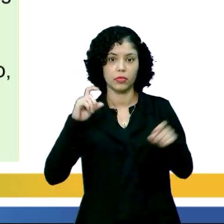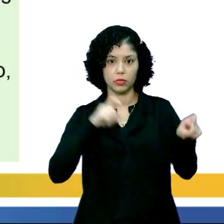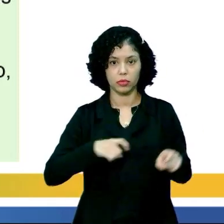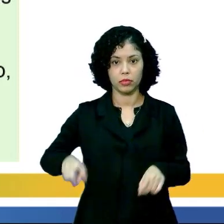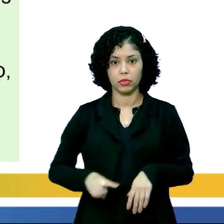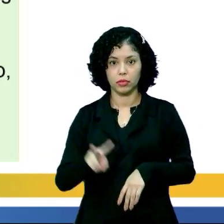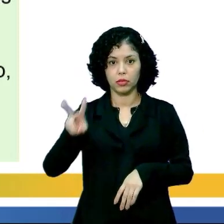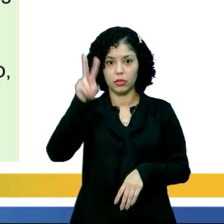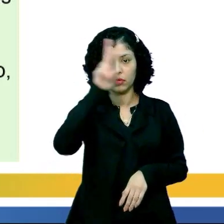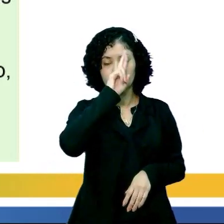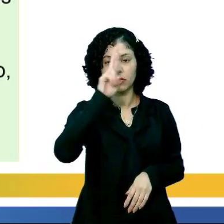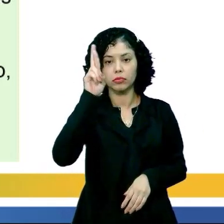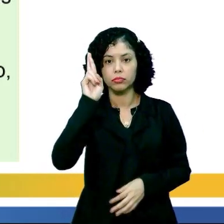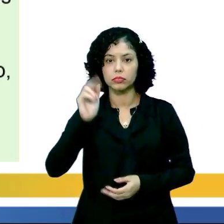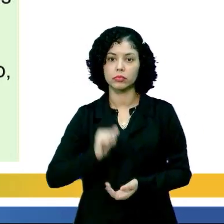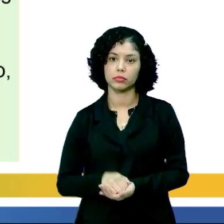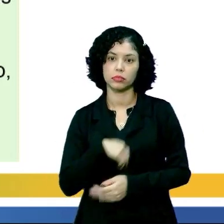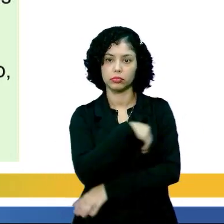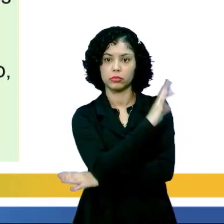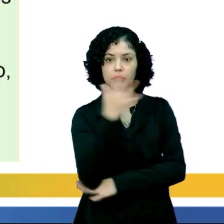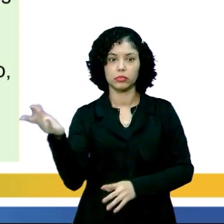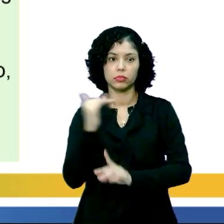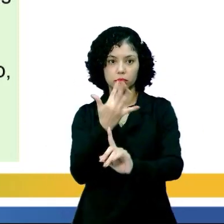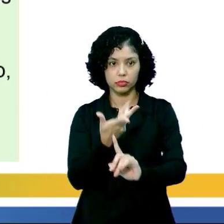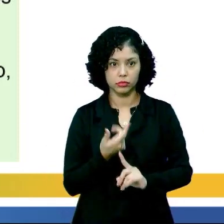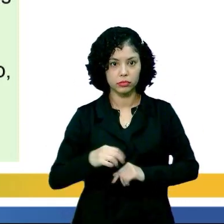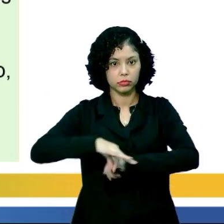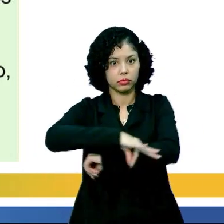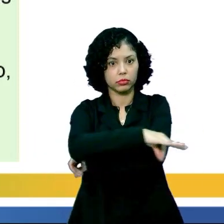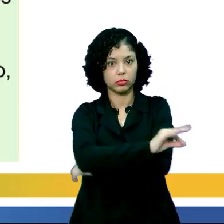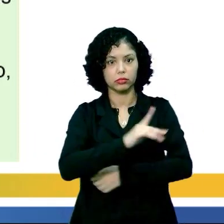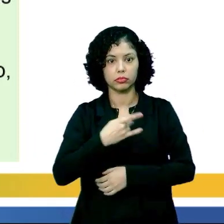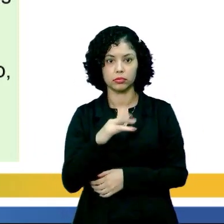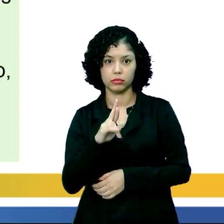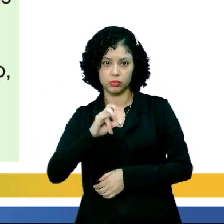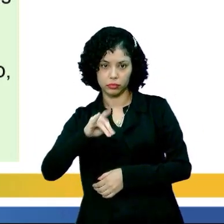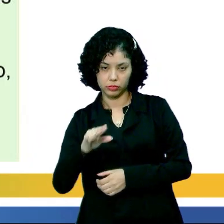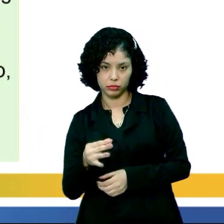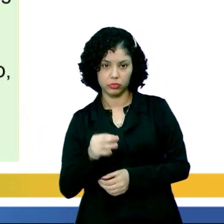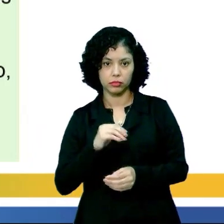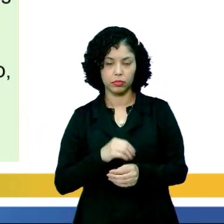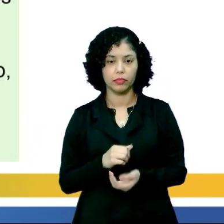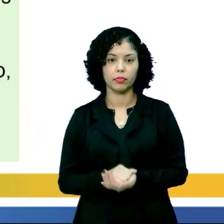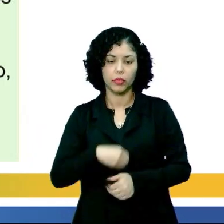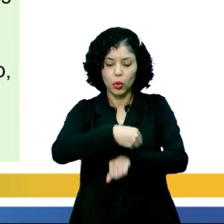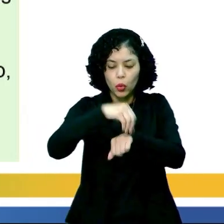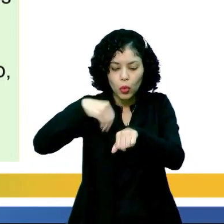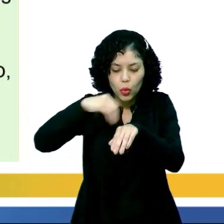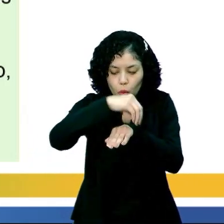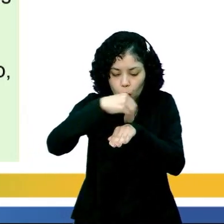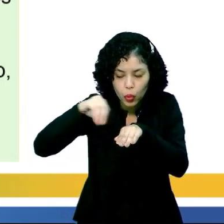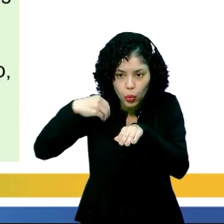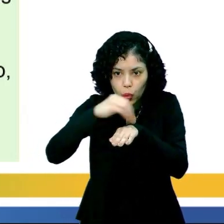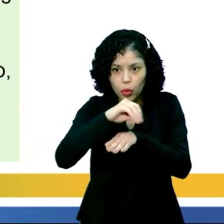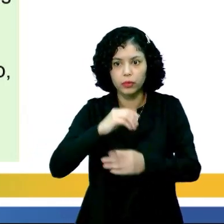e sítios arqueológicos, que podem ser paisagísticos, artísticos, arqueológicos, dentre outros, certo?